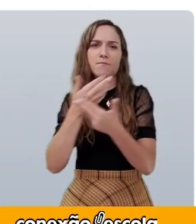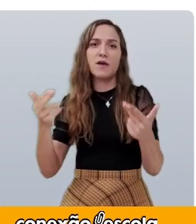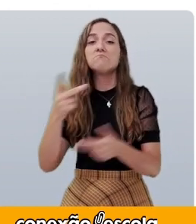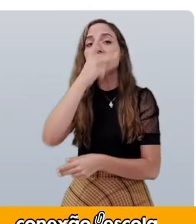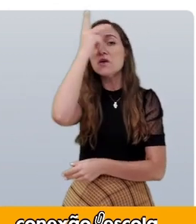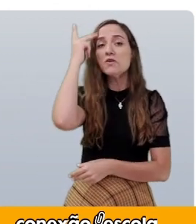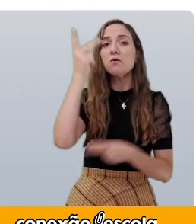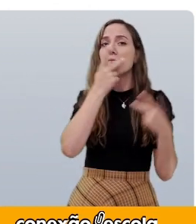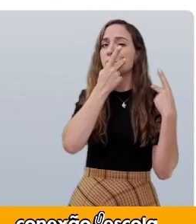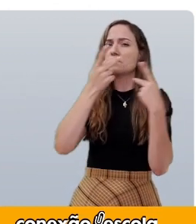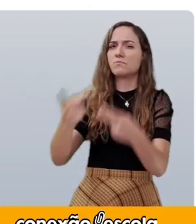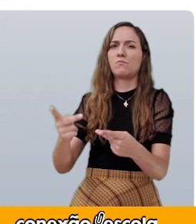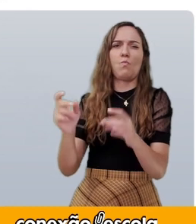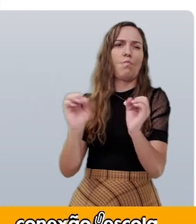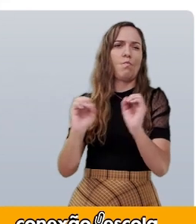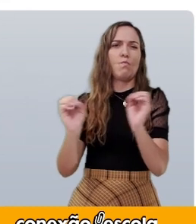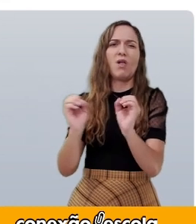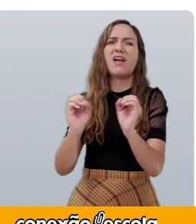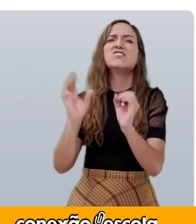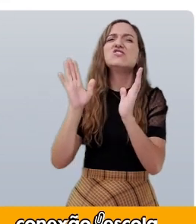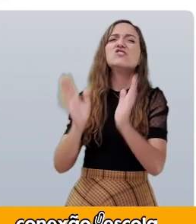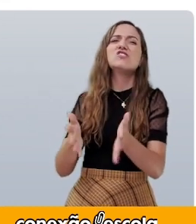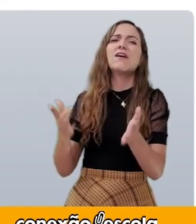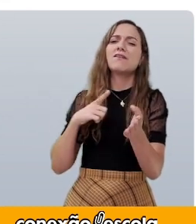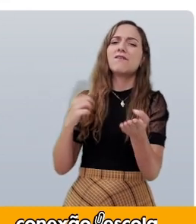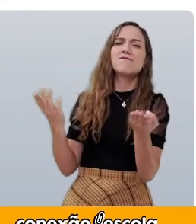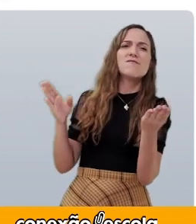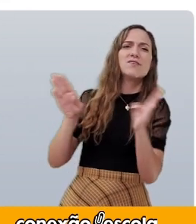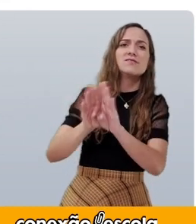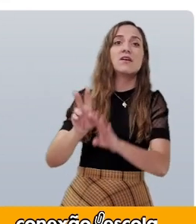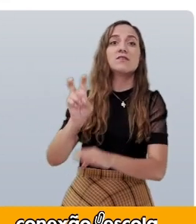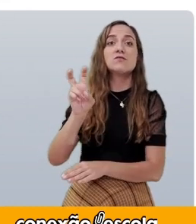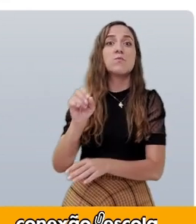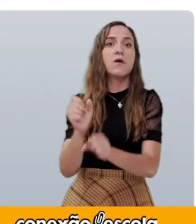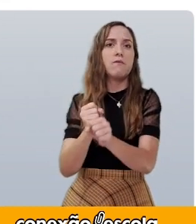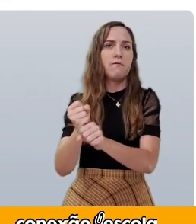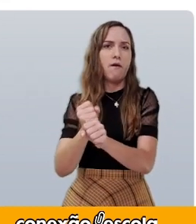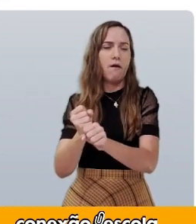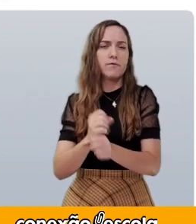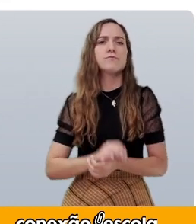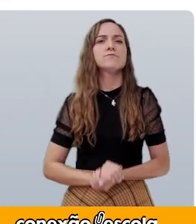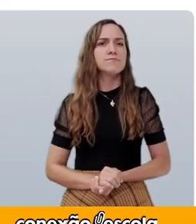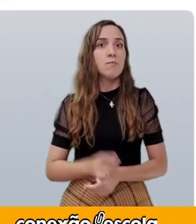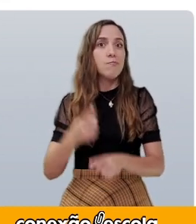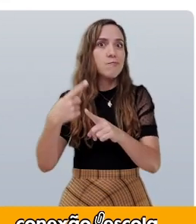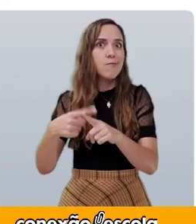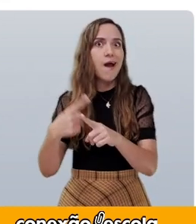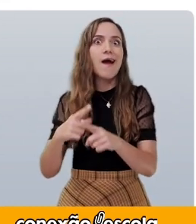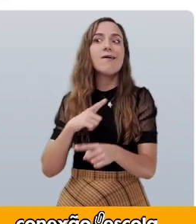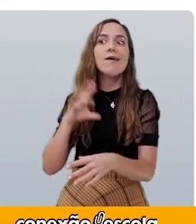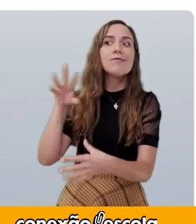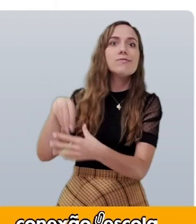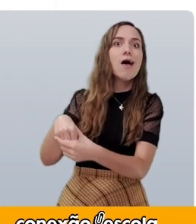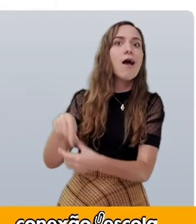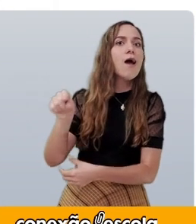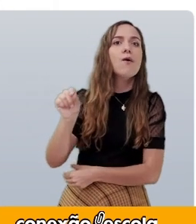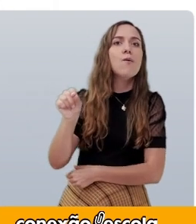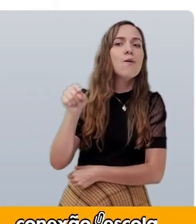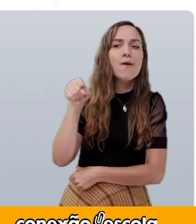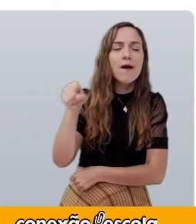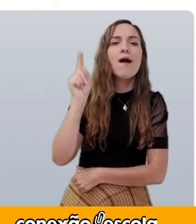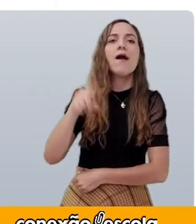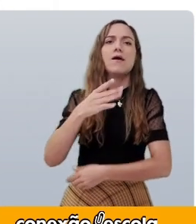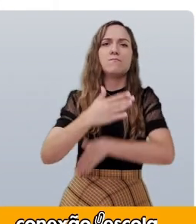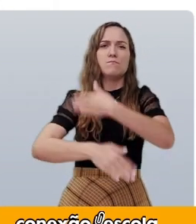visitantes há mais de 50 anos. O motivo? Uma múmia que fazia